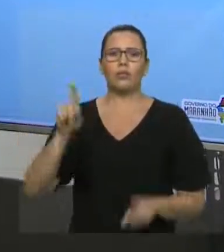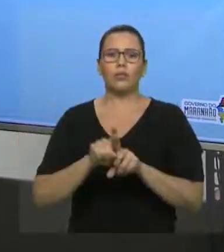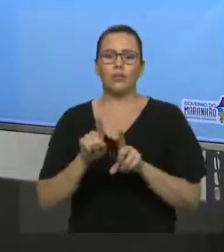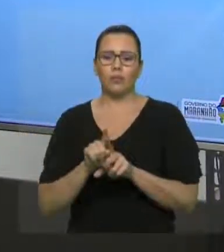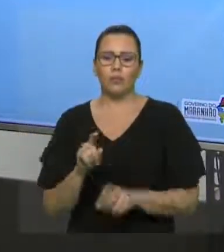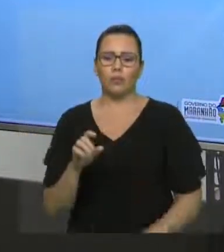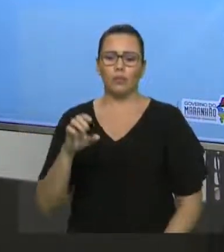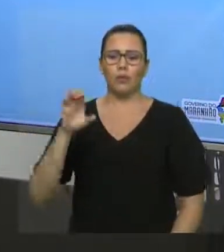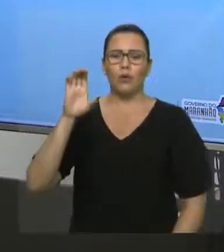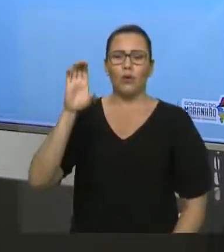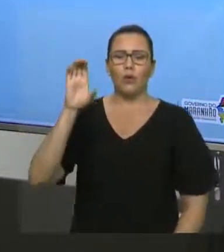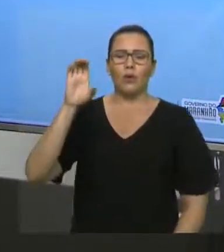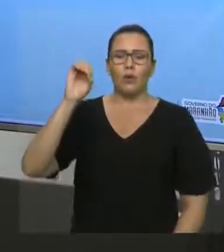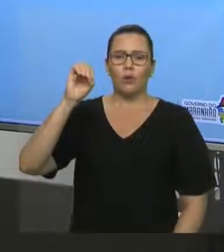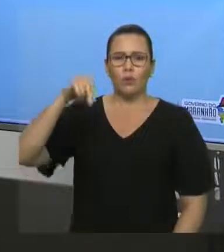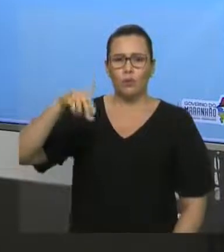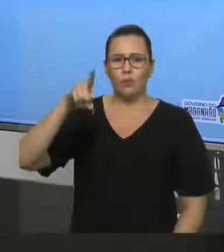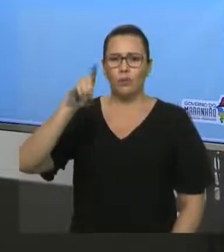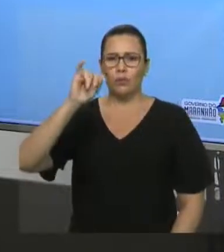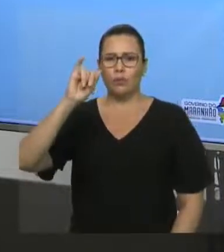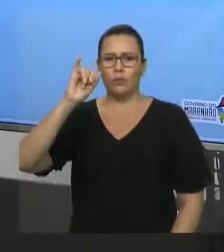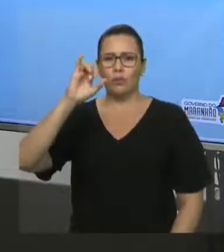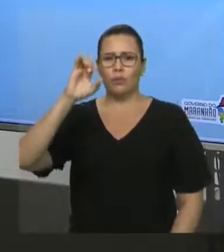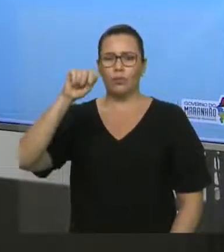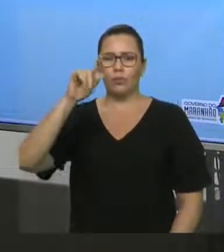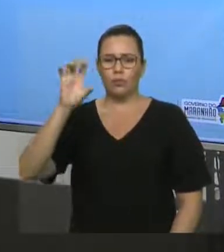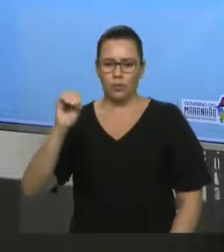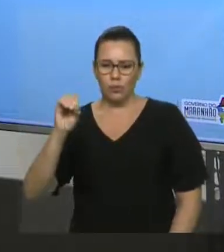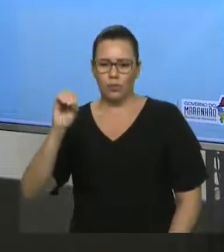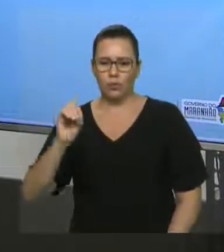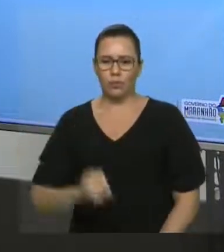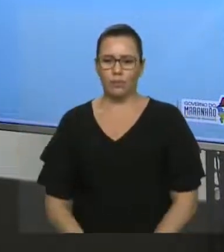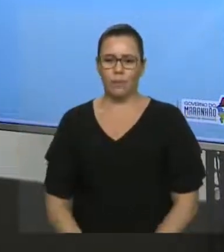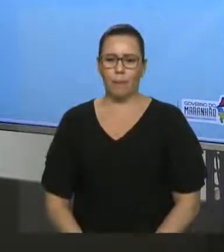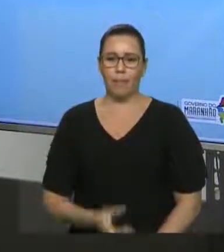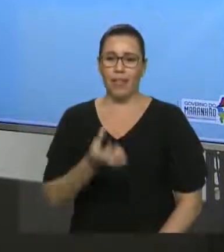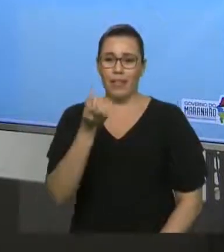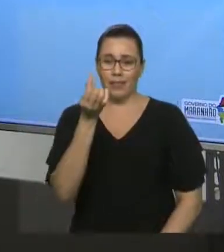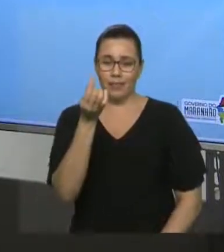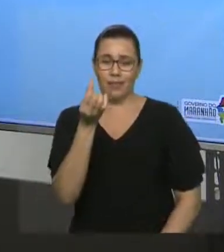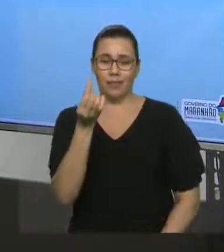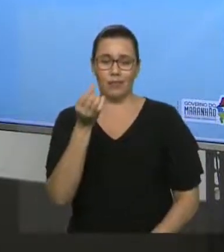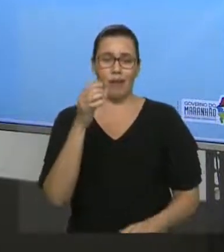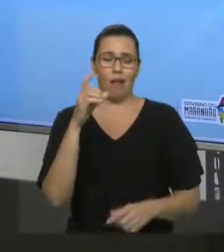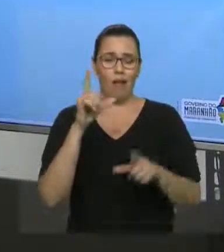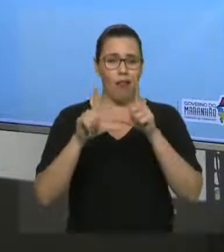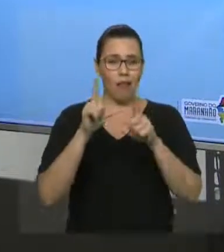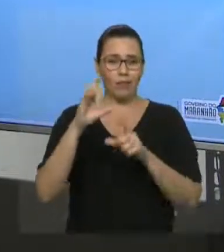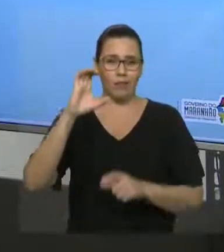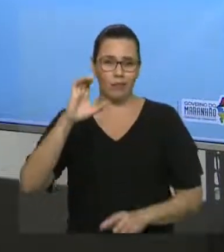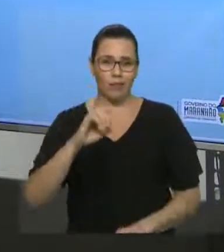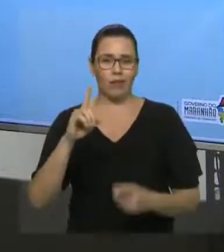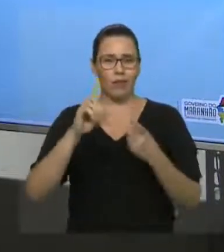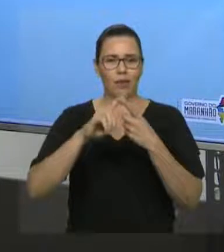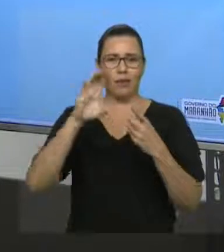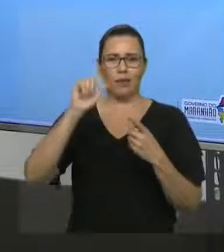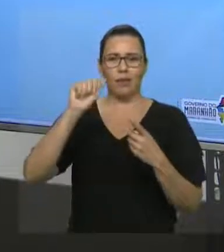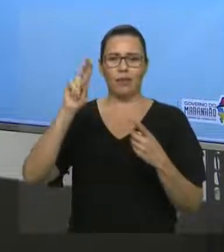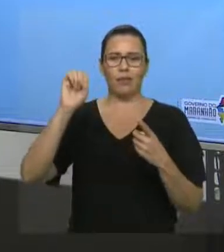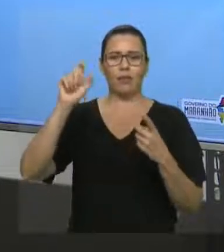e de concessão, né? Seis começam com a letra C, né? Só lembrar. Causa, consequência, comparação,